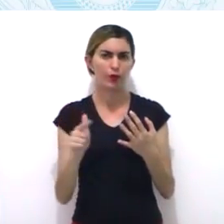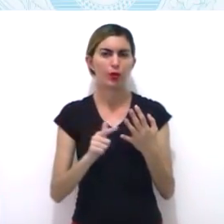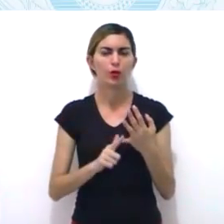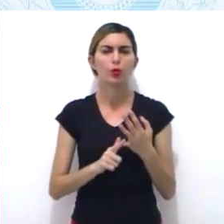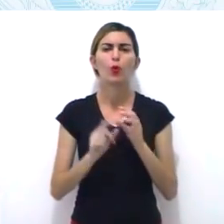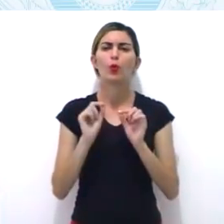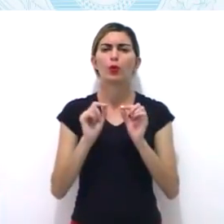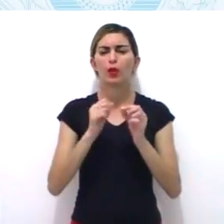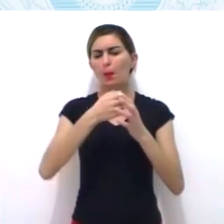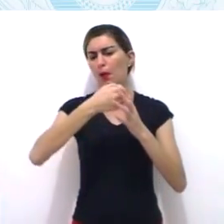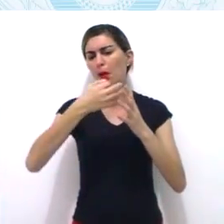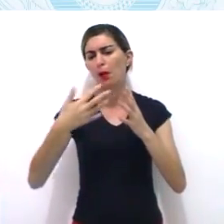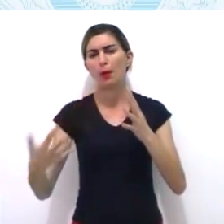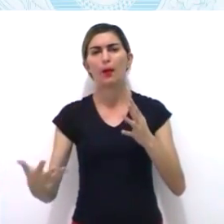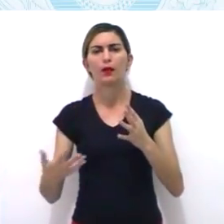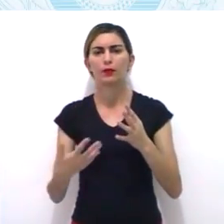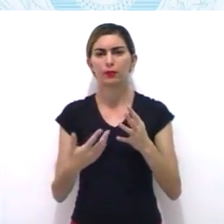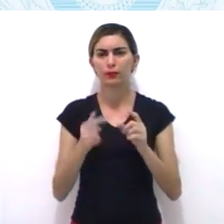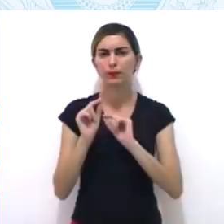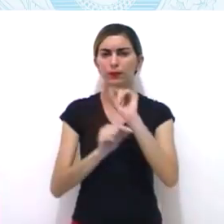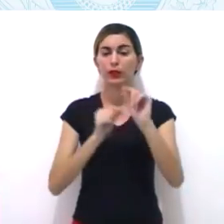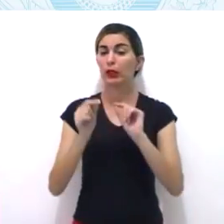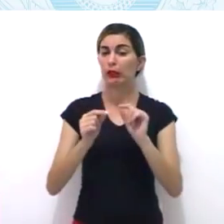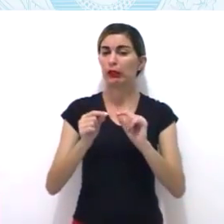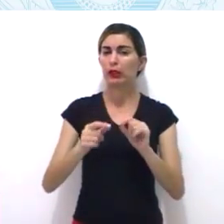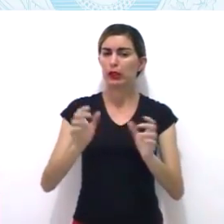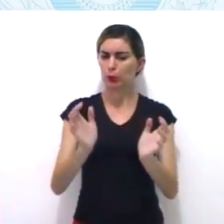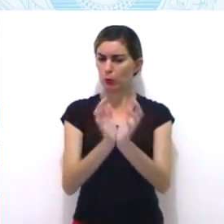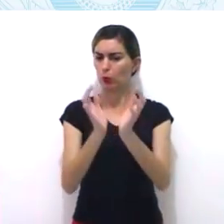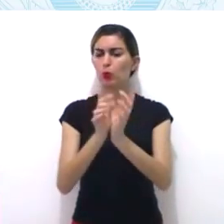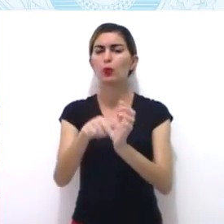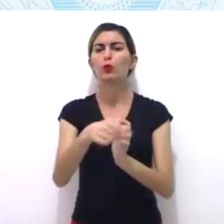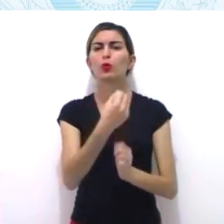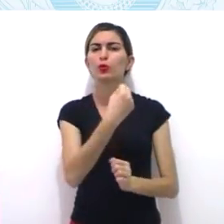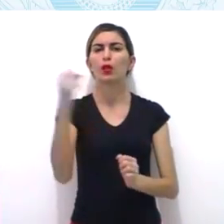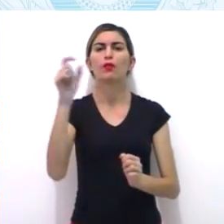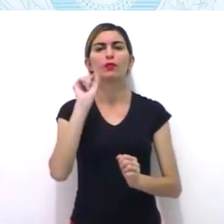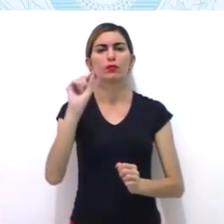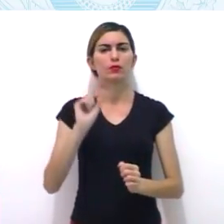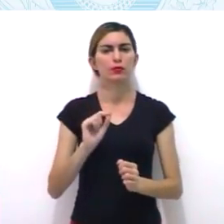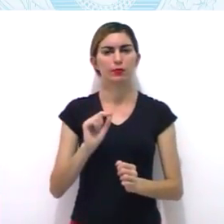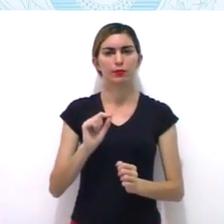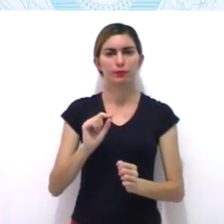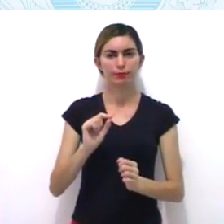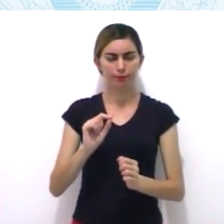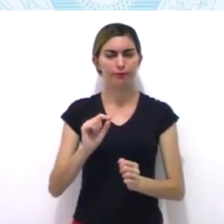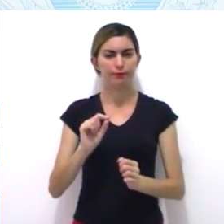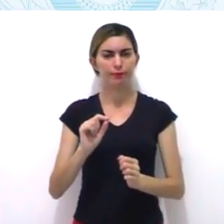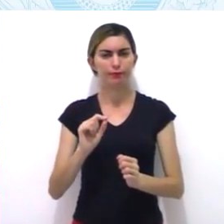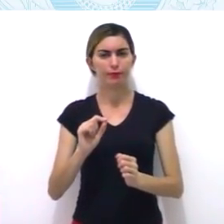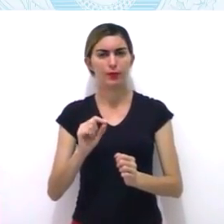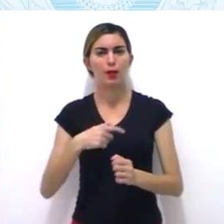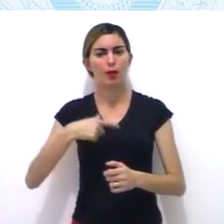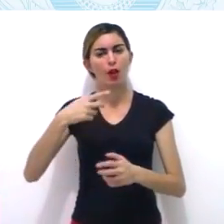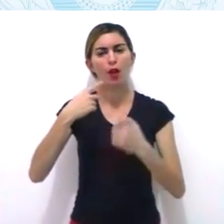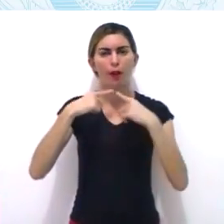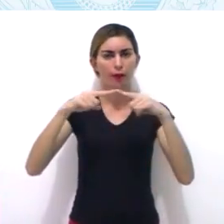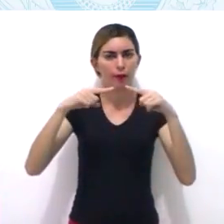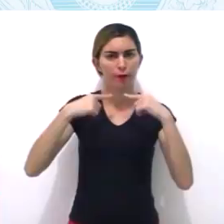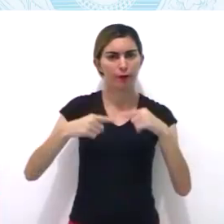As reivindicações feitas pelos inconfidentes eram variáveis, mas, em geral,